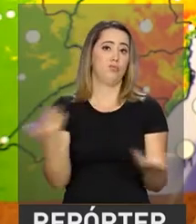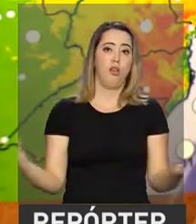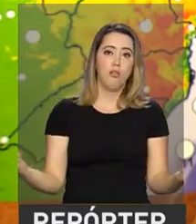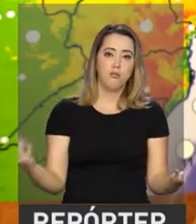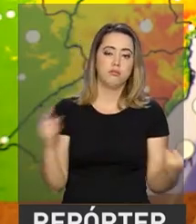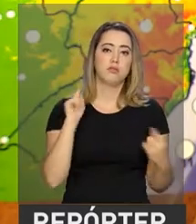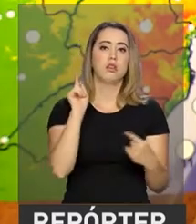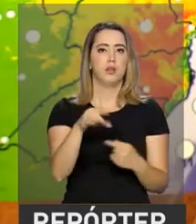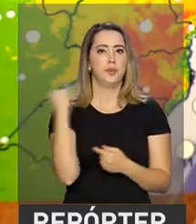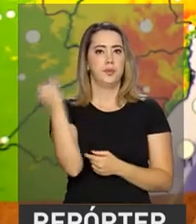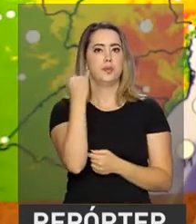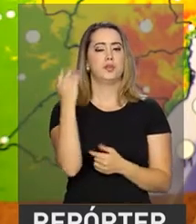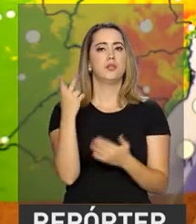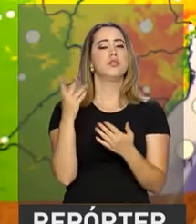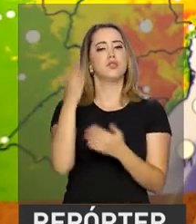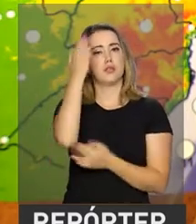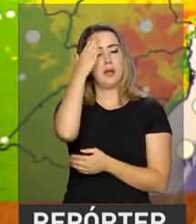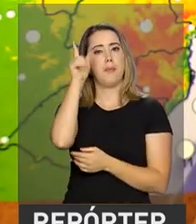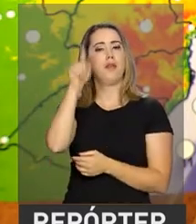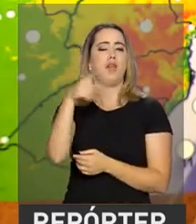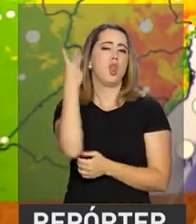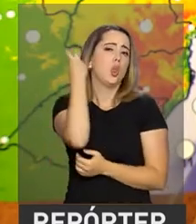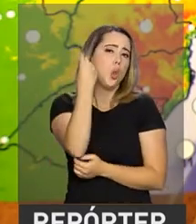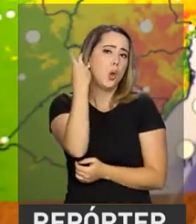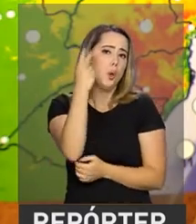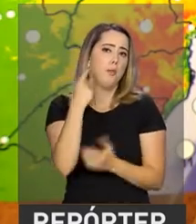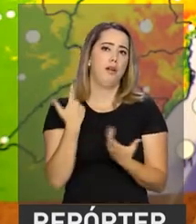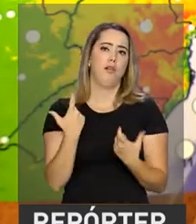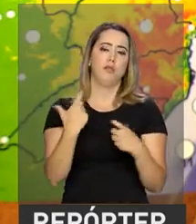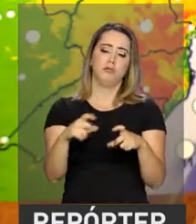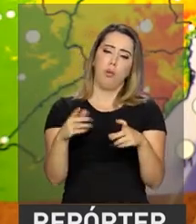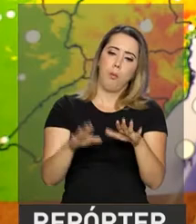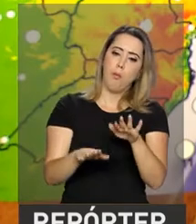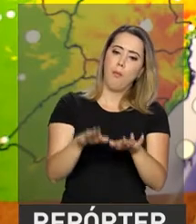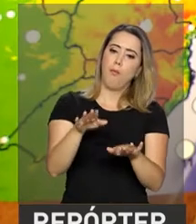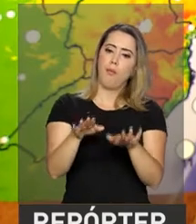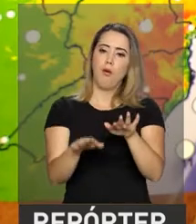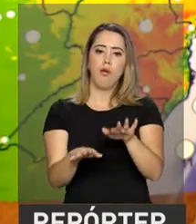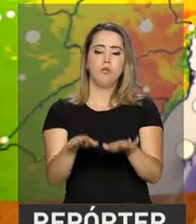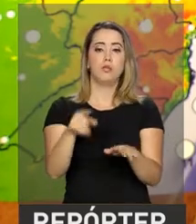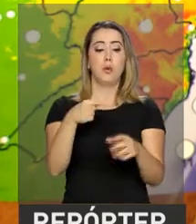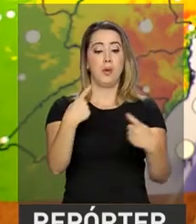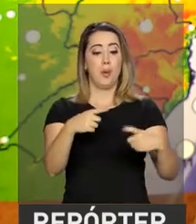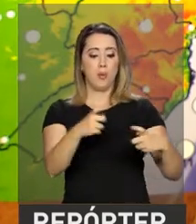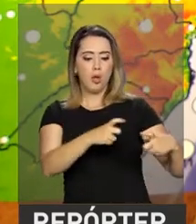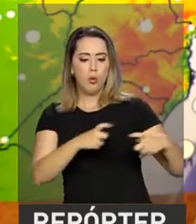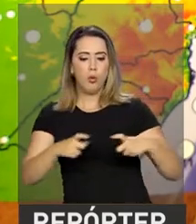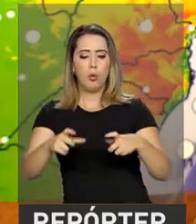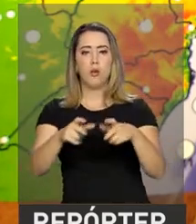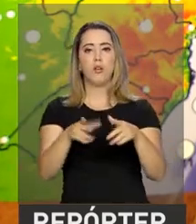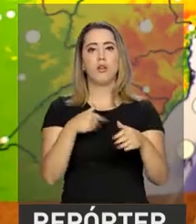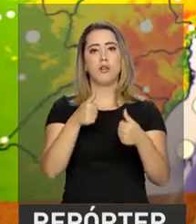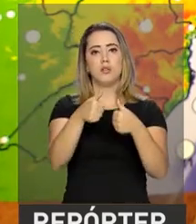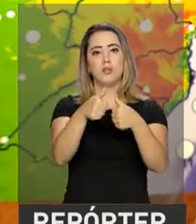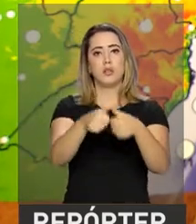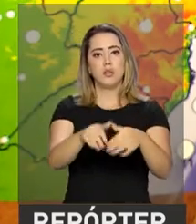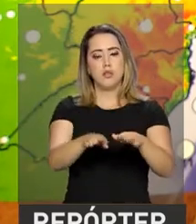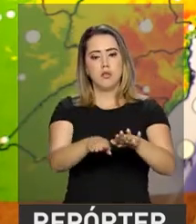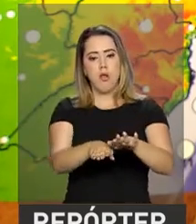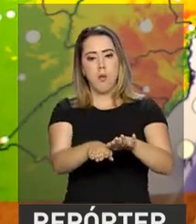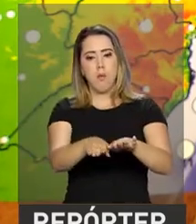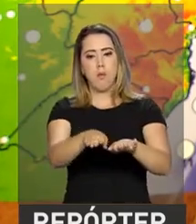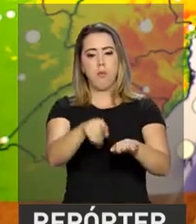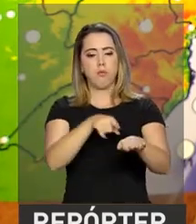de saber que isso é uma ocorrência natural de uma entidade sísmica. A região, ela está em cima do alinhamento